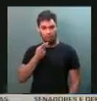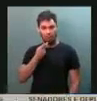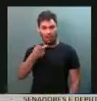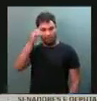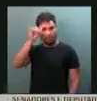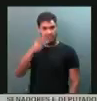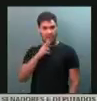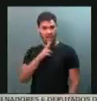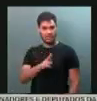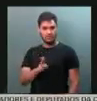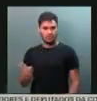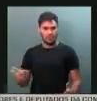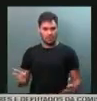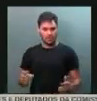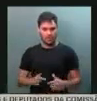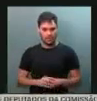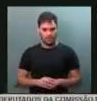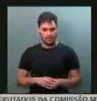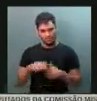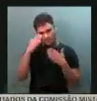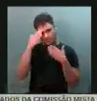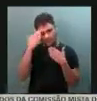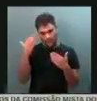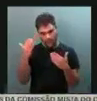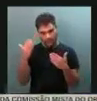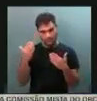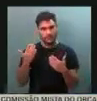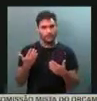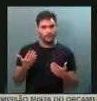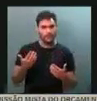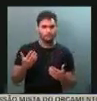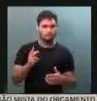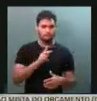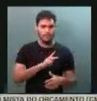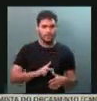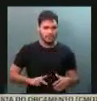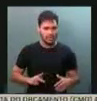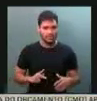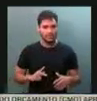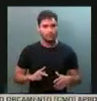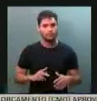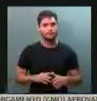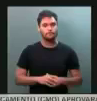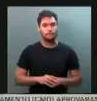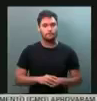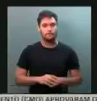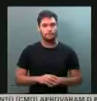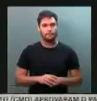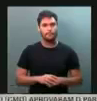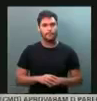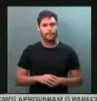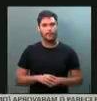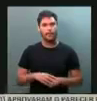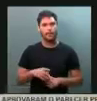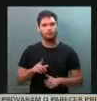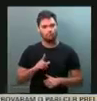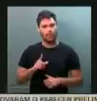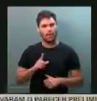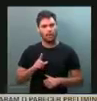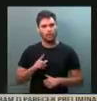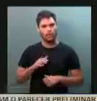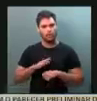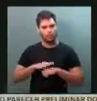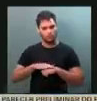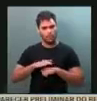Obrigado, Rodrigo Pacheco. Presidente, cada vez mais eu, tendo a oportunidade de